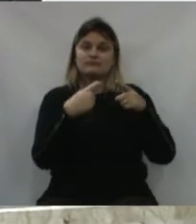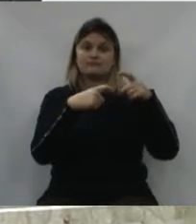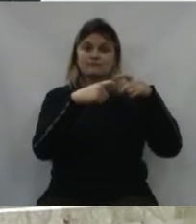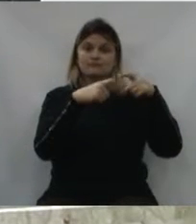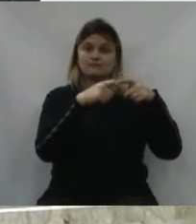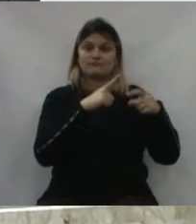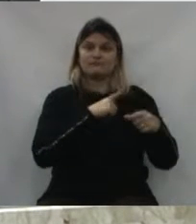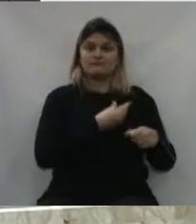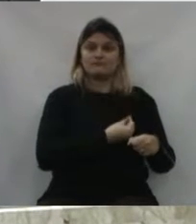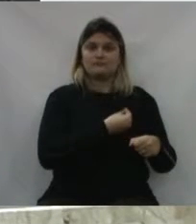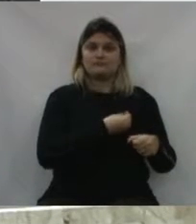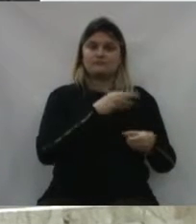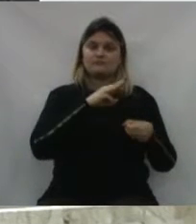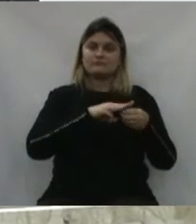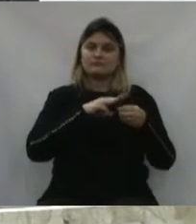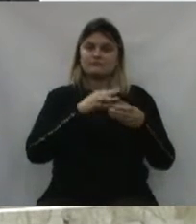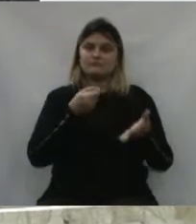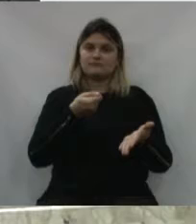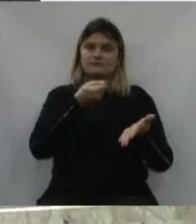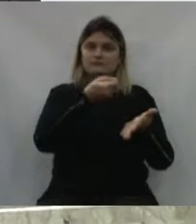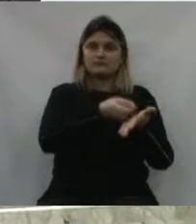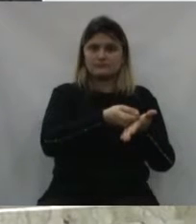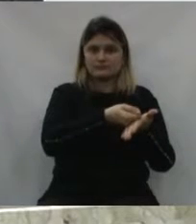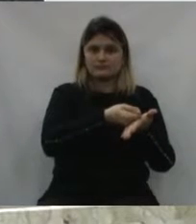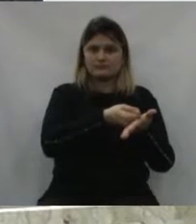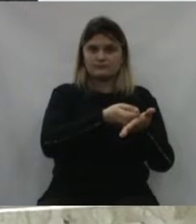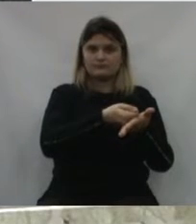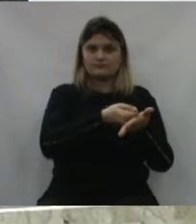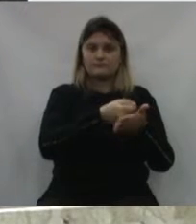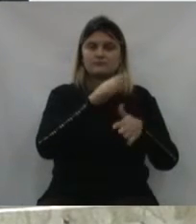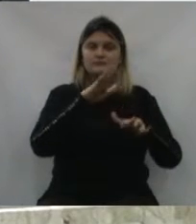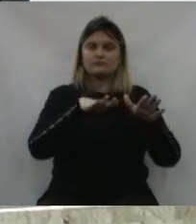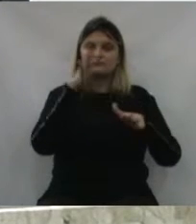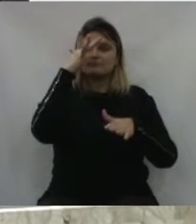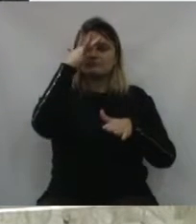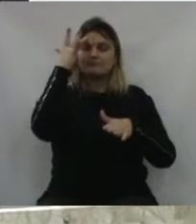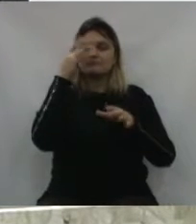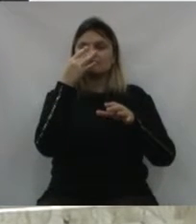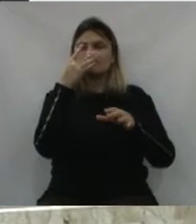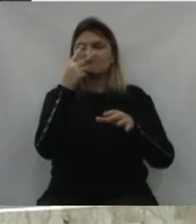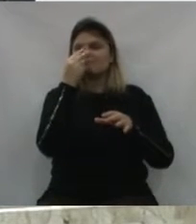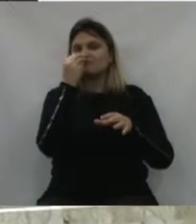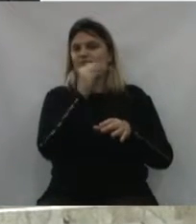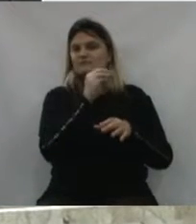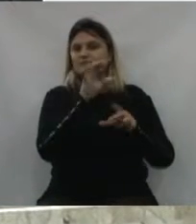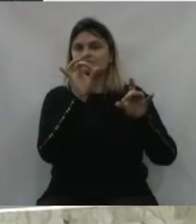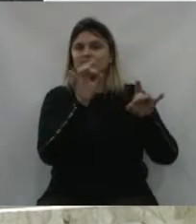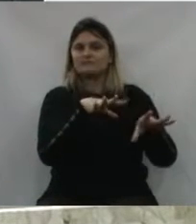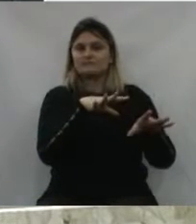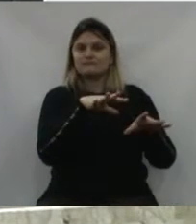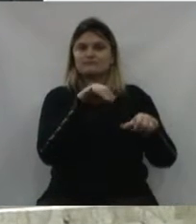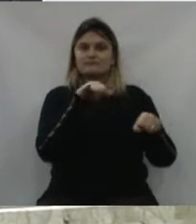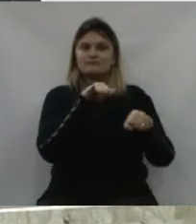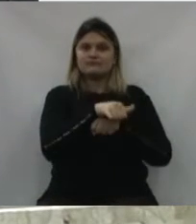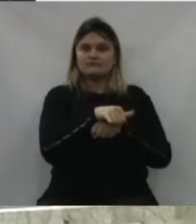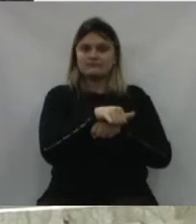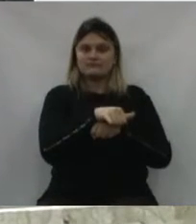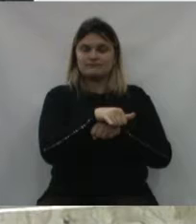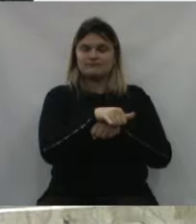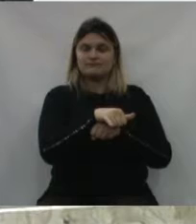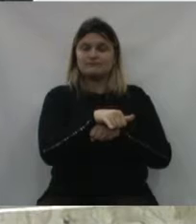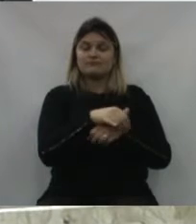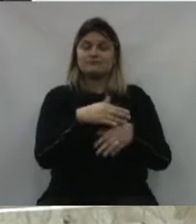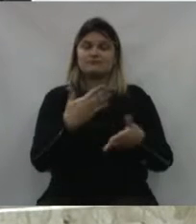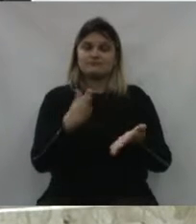Então, o médico está lá, o município tem o custo dessa consulta, e muitas pessoas deixam de ocupar essa